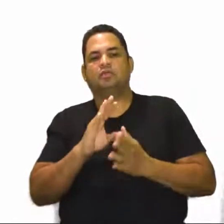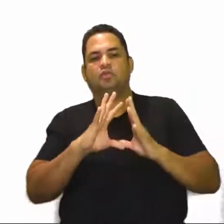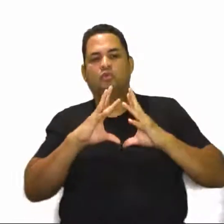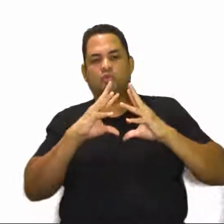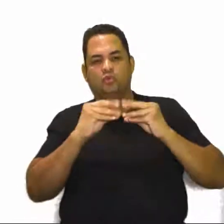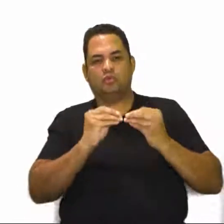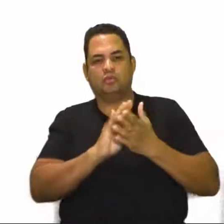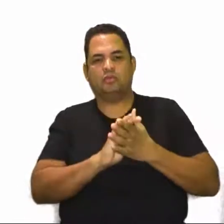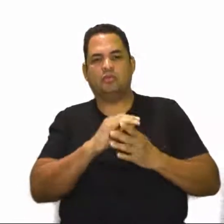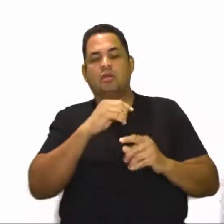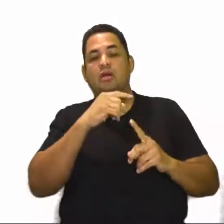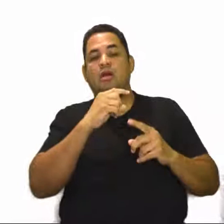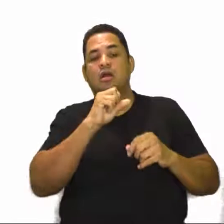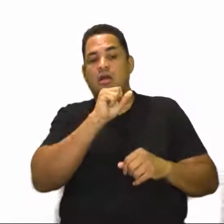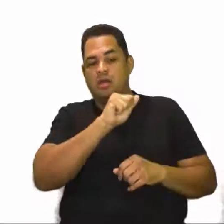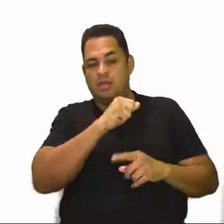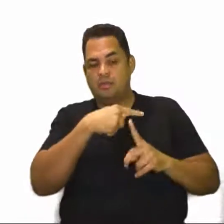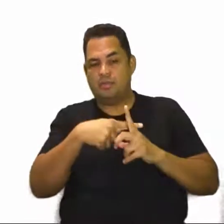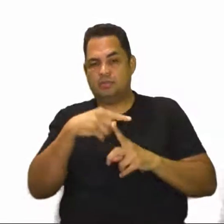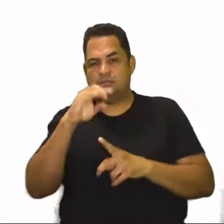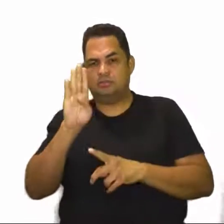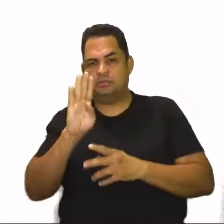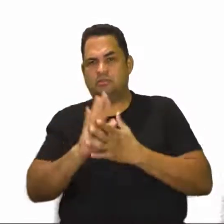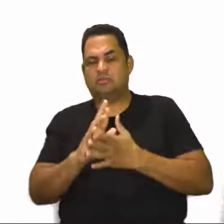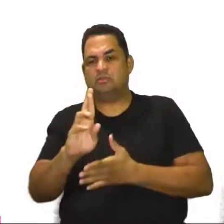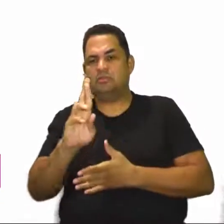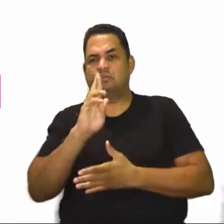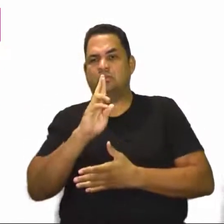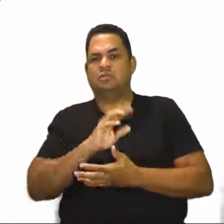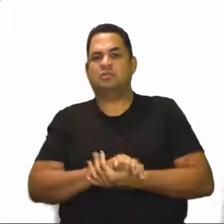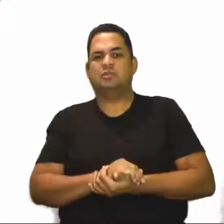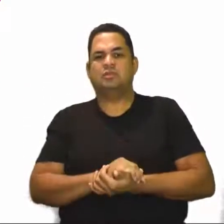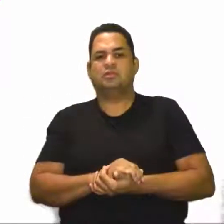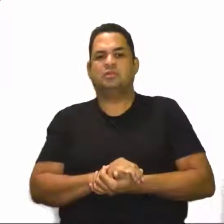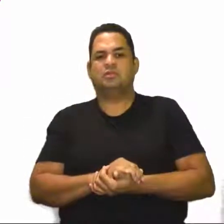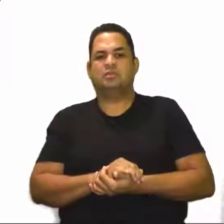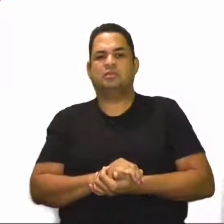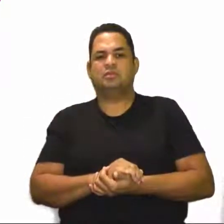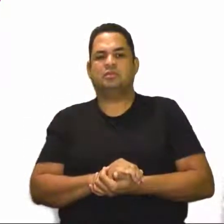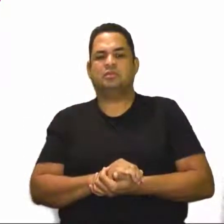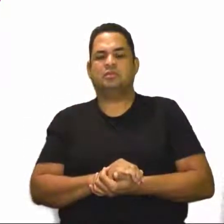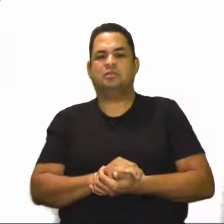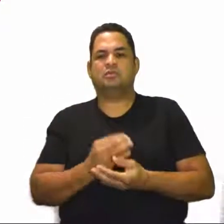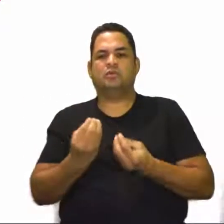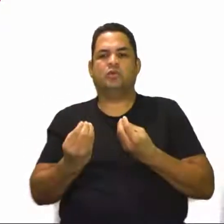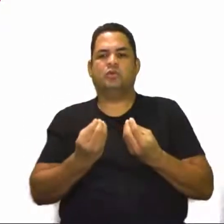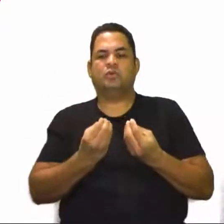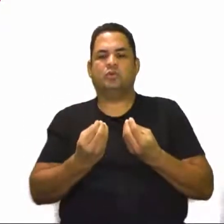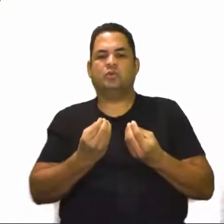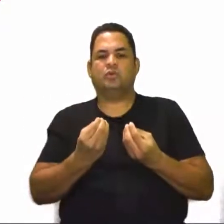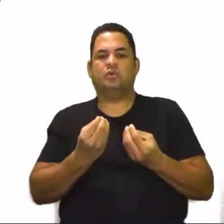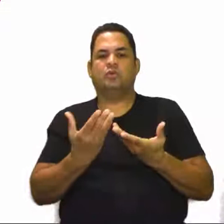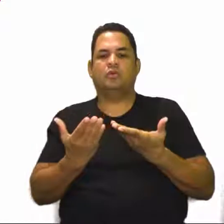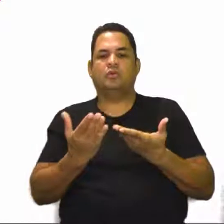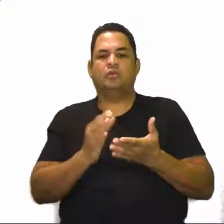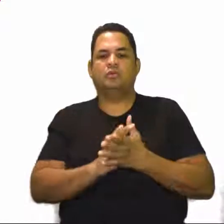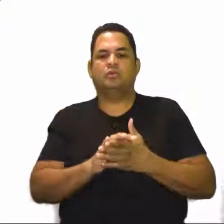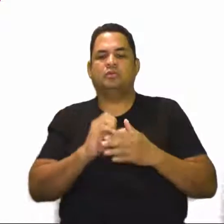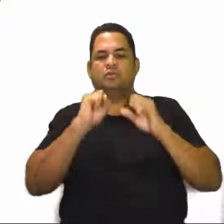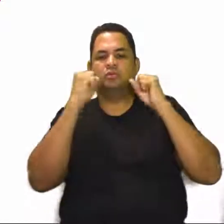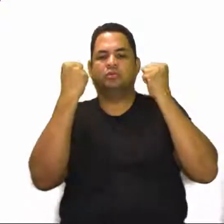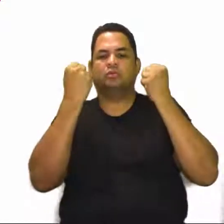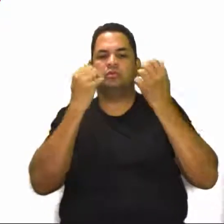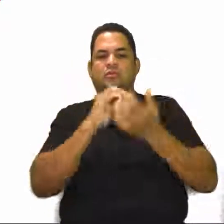A mais o B. O resultado que eu encontrar, eu vou ver como que está a minha atividade